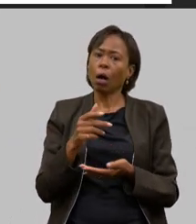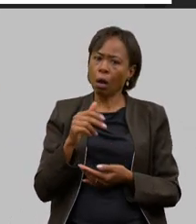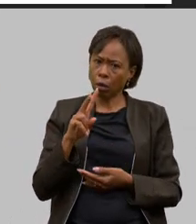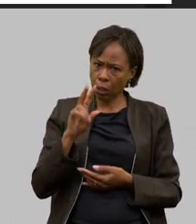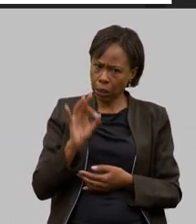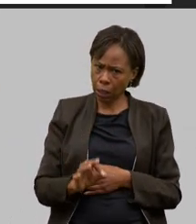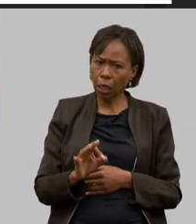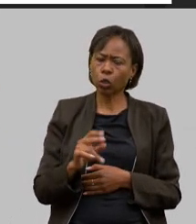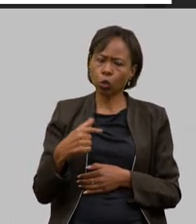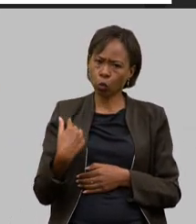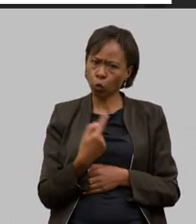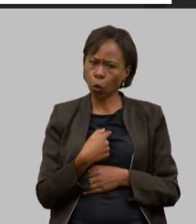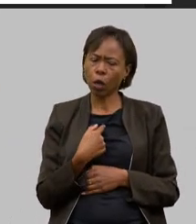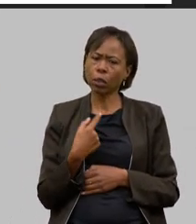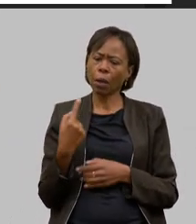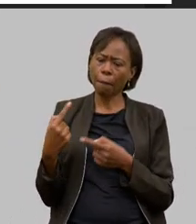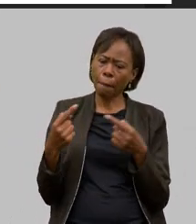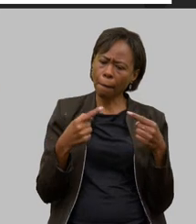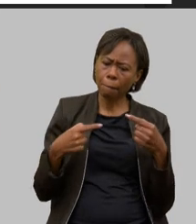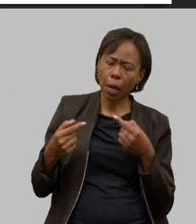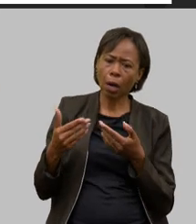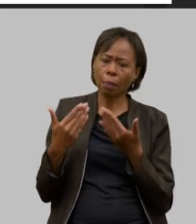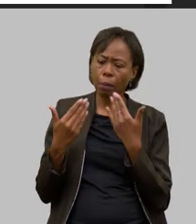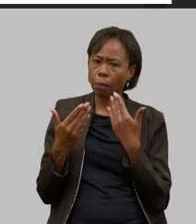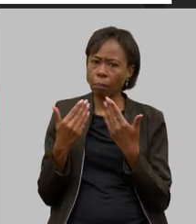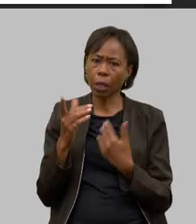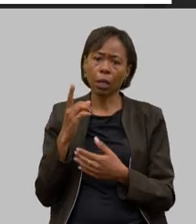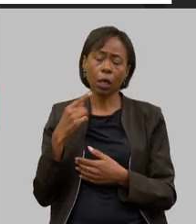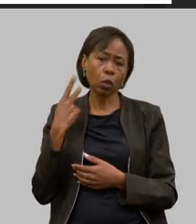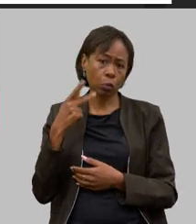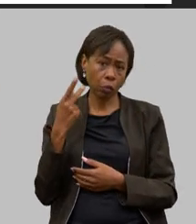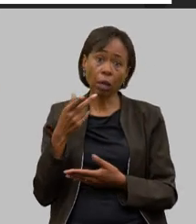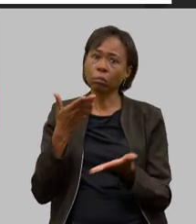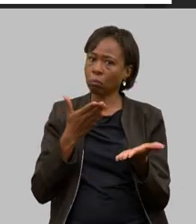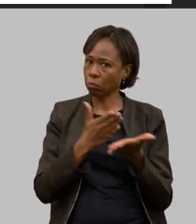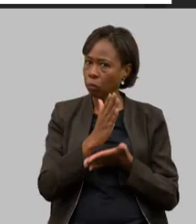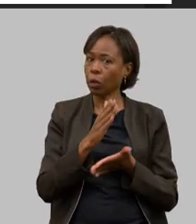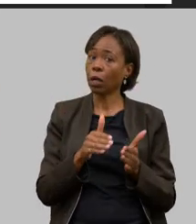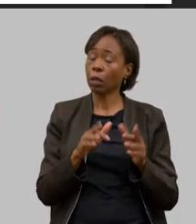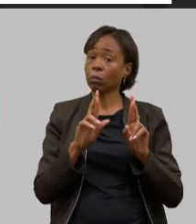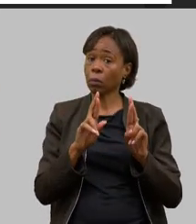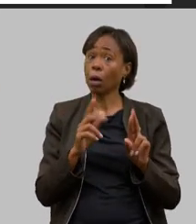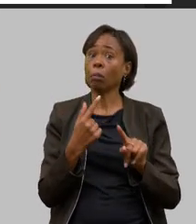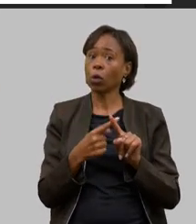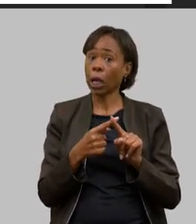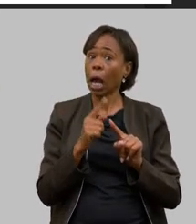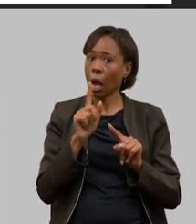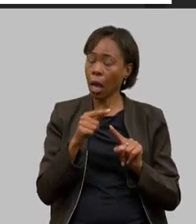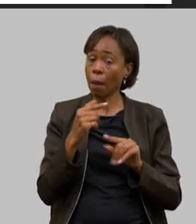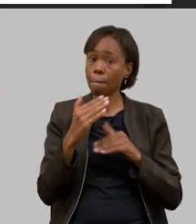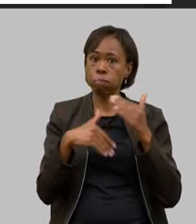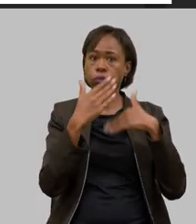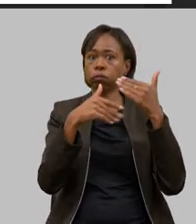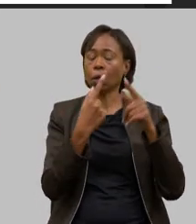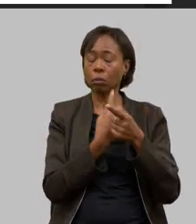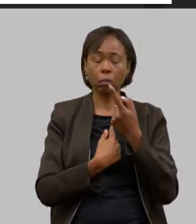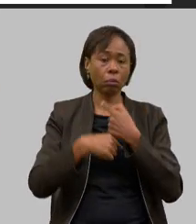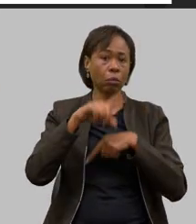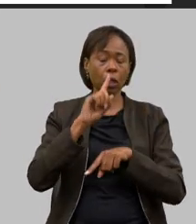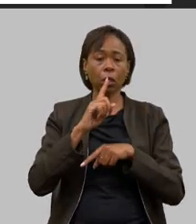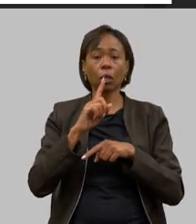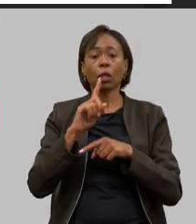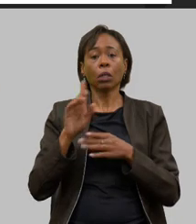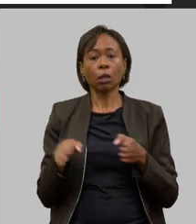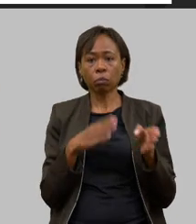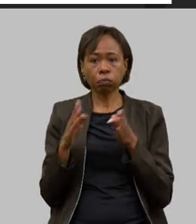e discutindo muito aqui com os nossos parlamentares nós vamos conseguir aprovar porque essa é um salto na produtividade nas entregas que